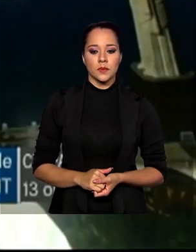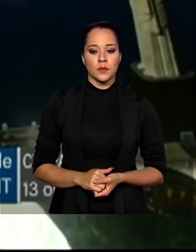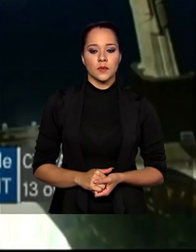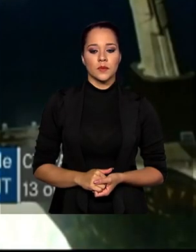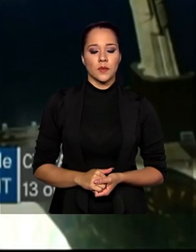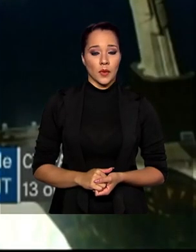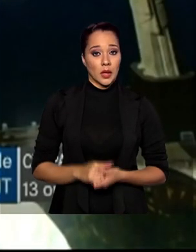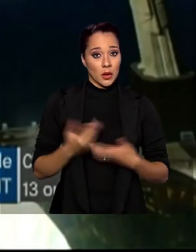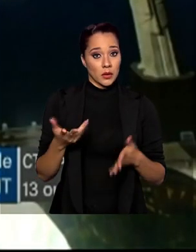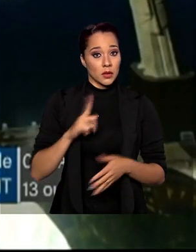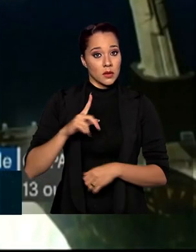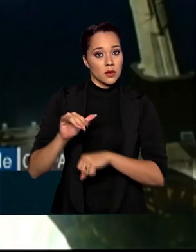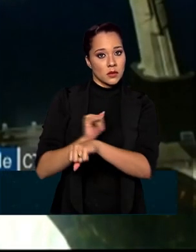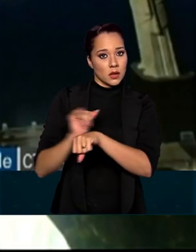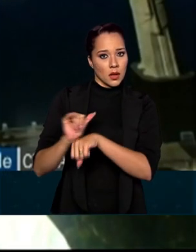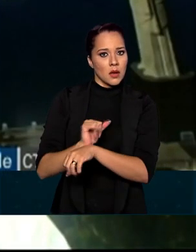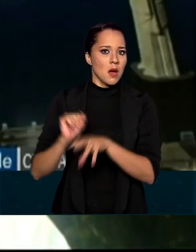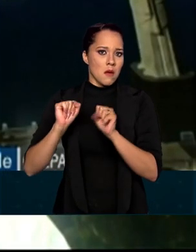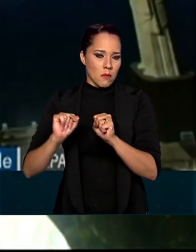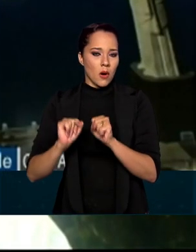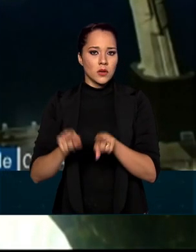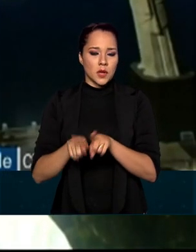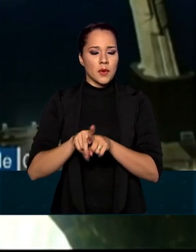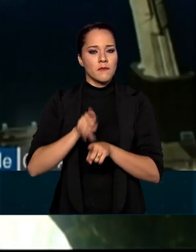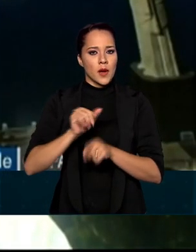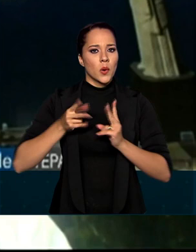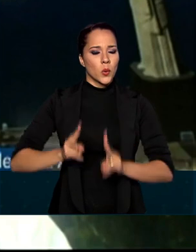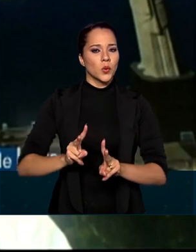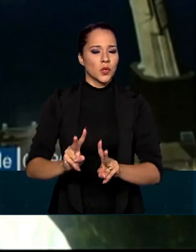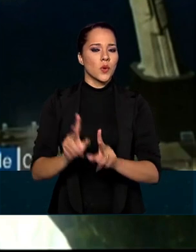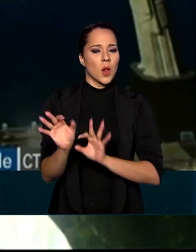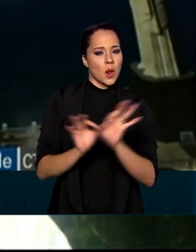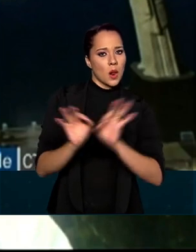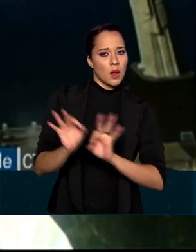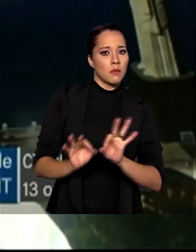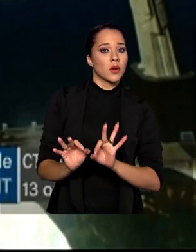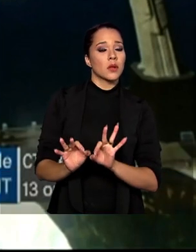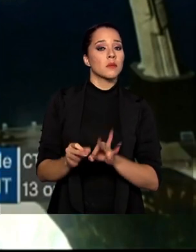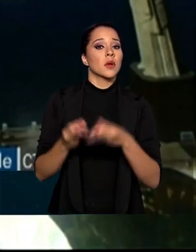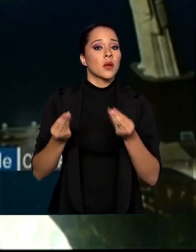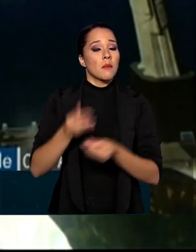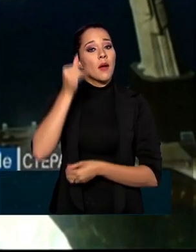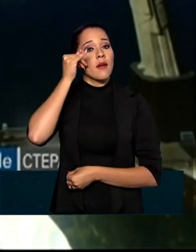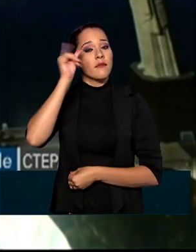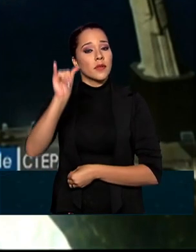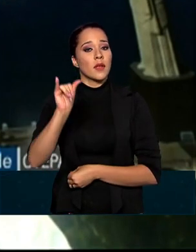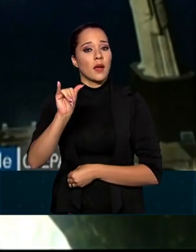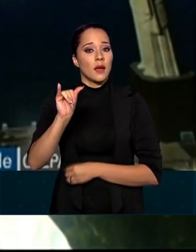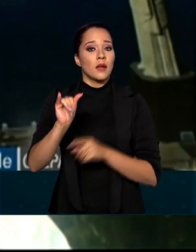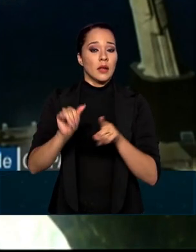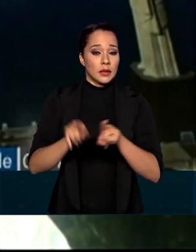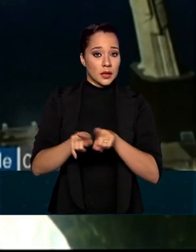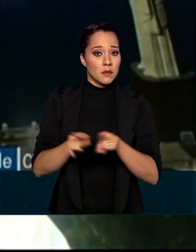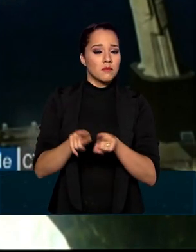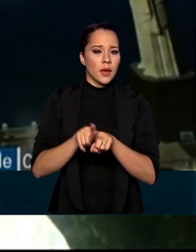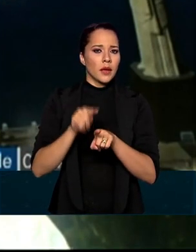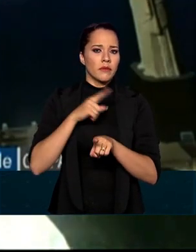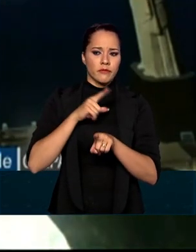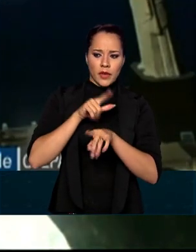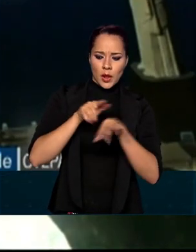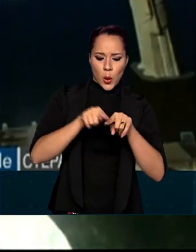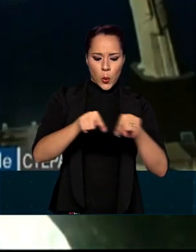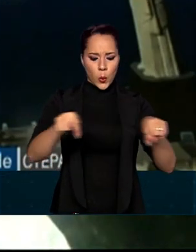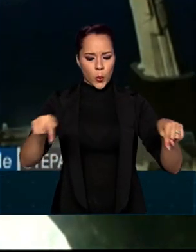Há medidas que nós podemos e continuaremos fazendo para não só prevenir e para isso fazer os aceiros,